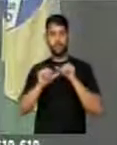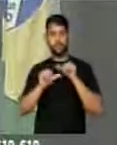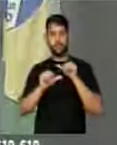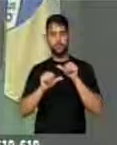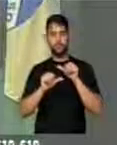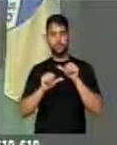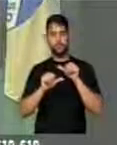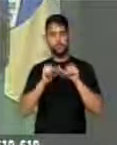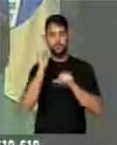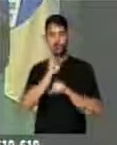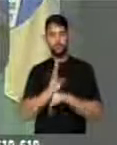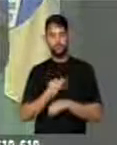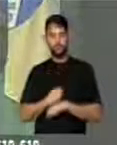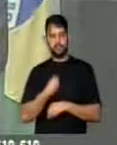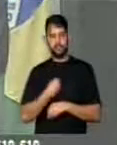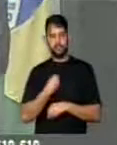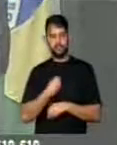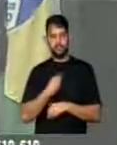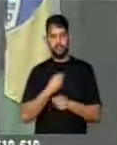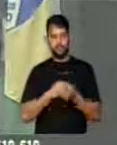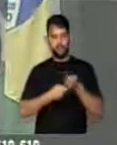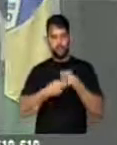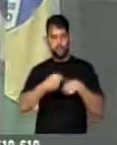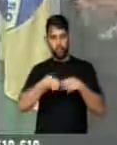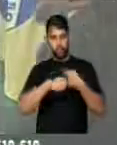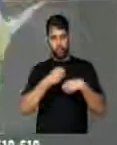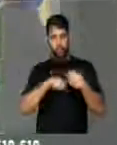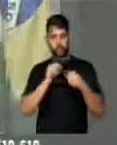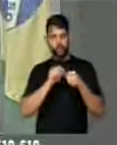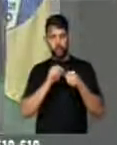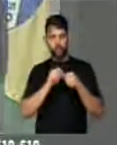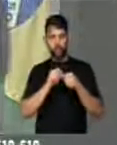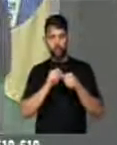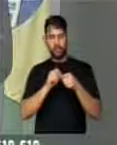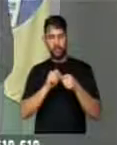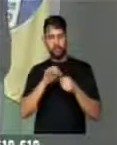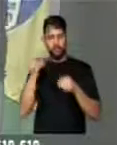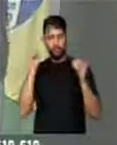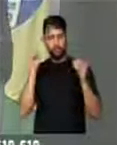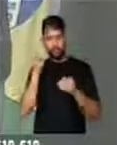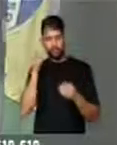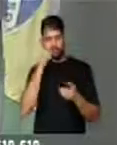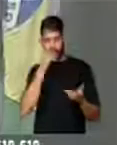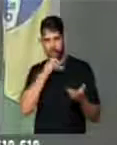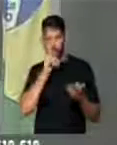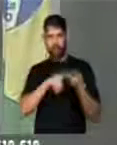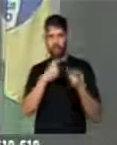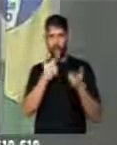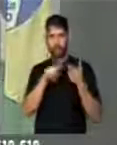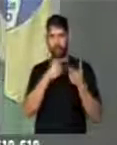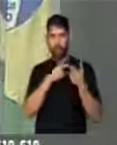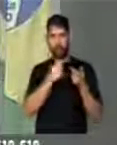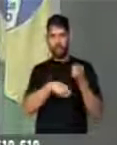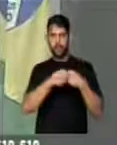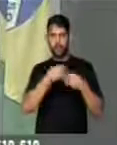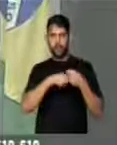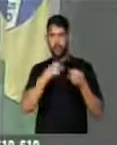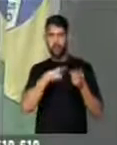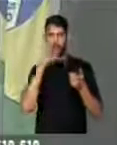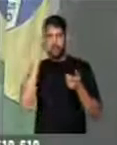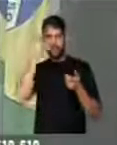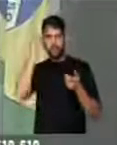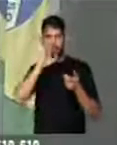do Brasil. A economia combalida, a maior crise econômica da história do Brasil,